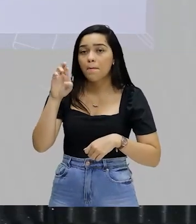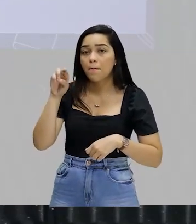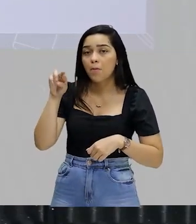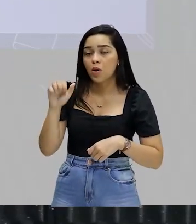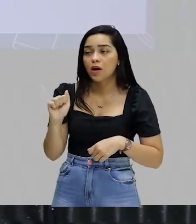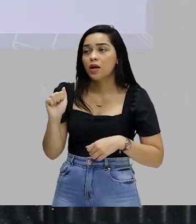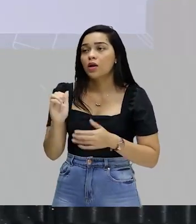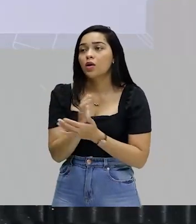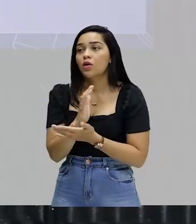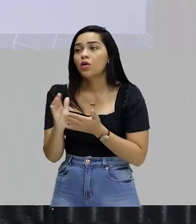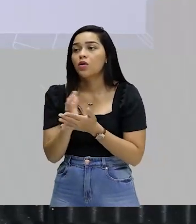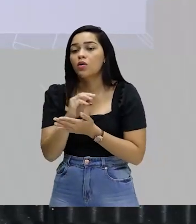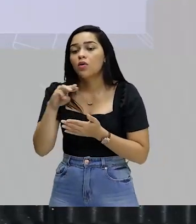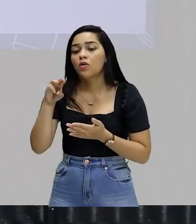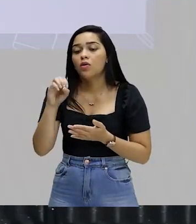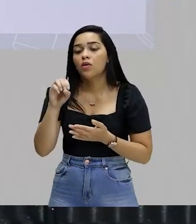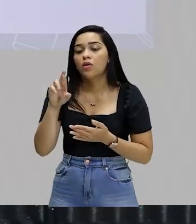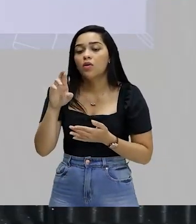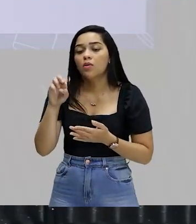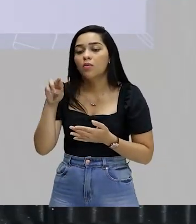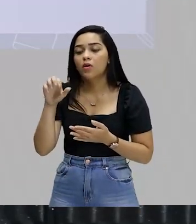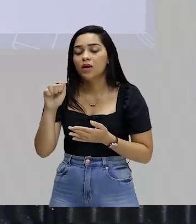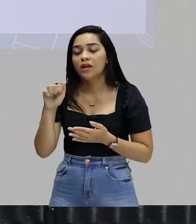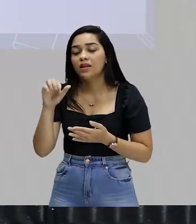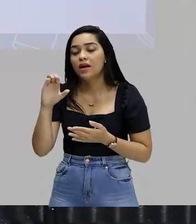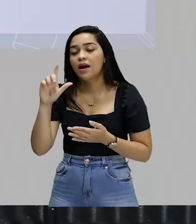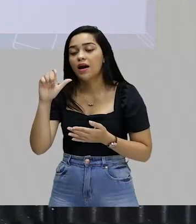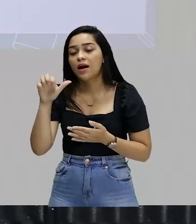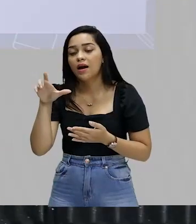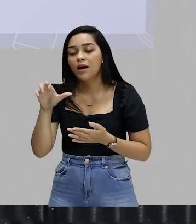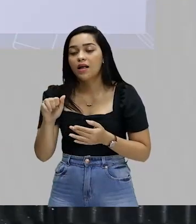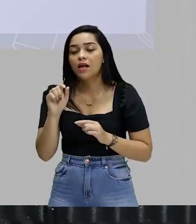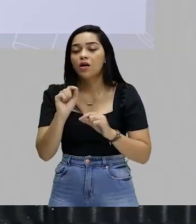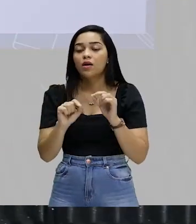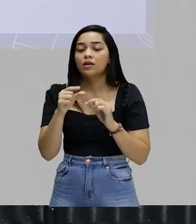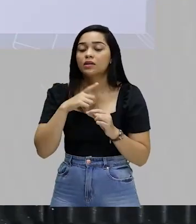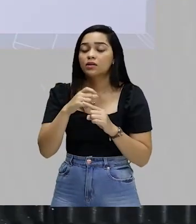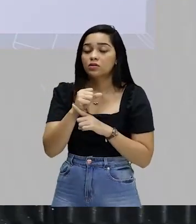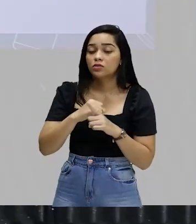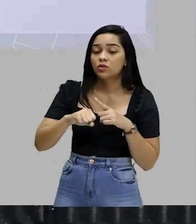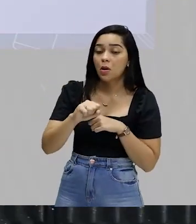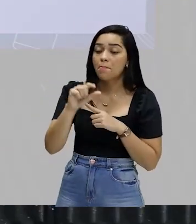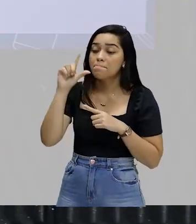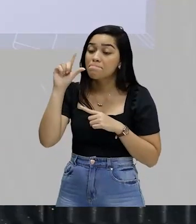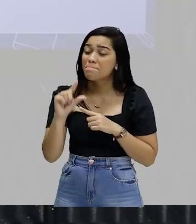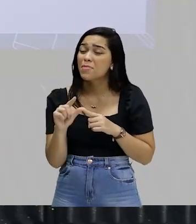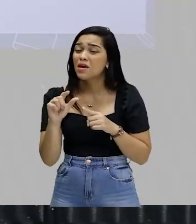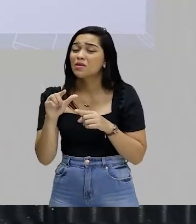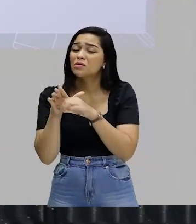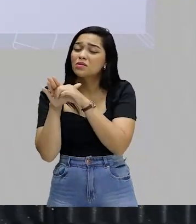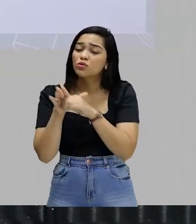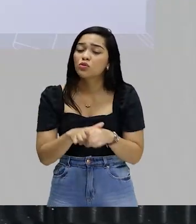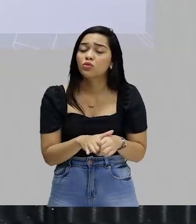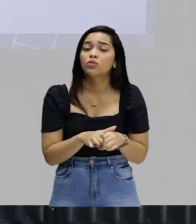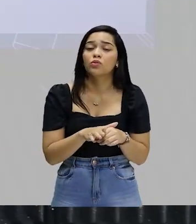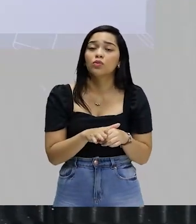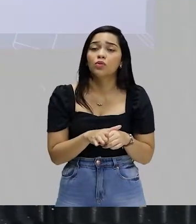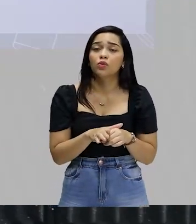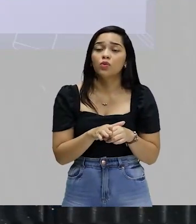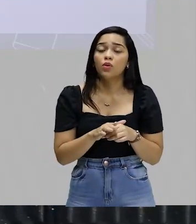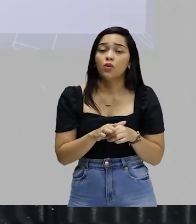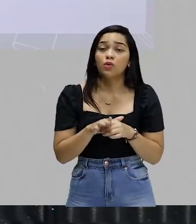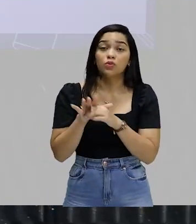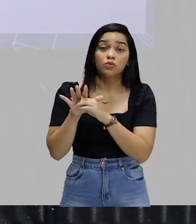ou muitas vezes até de morena clara, entre aspas, ela tende a sofrer socialmente menos discriminação e menos